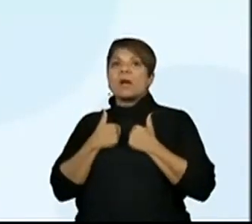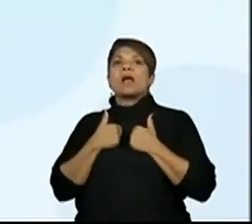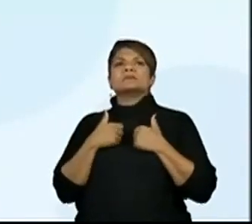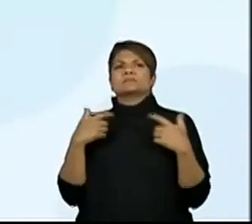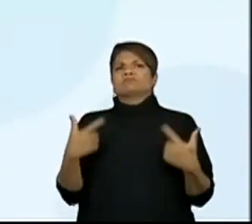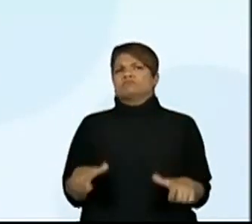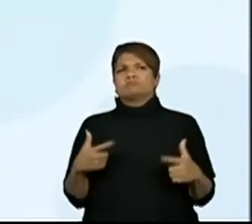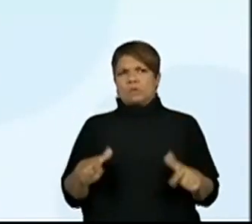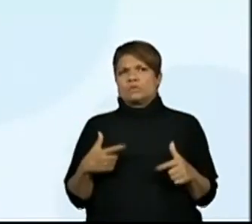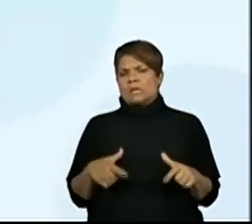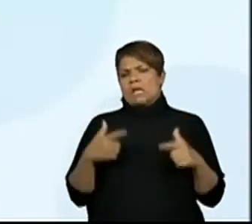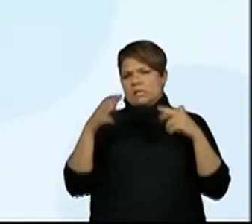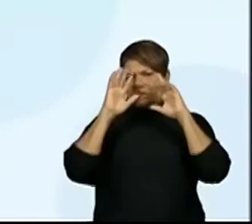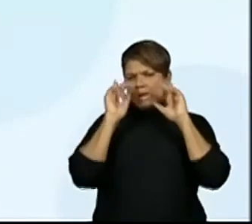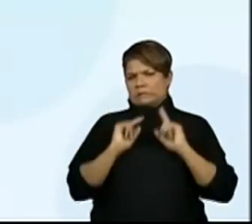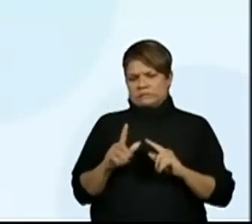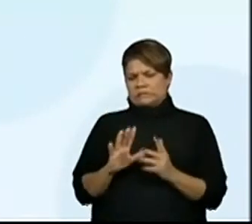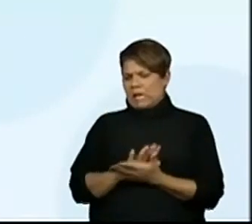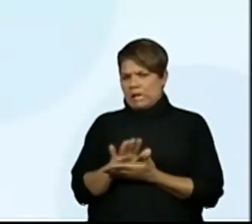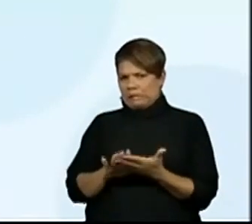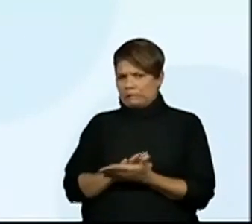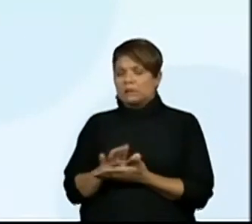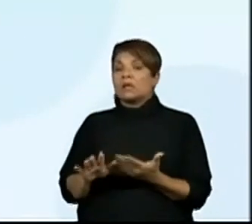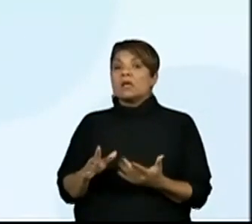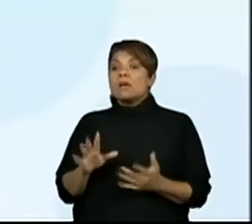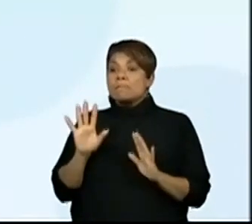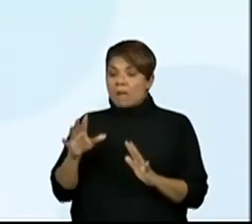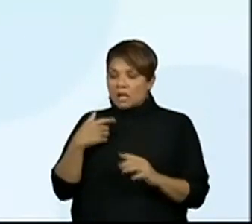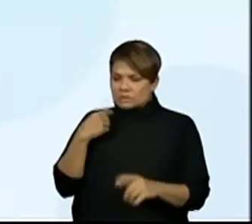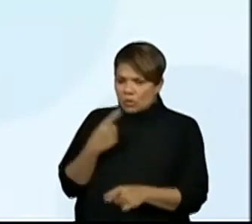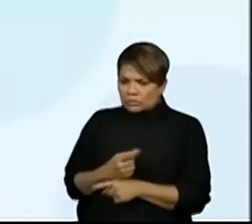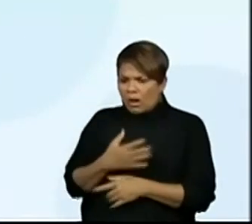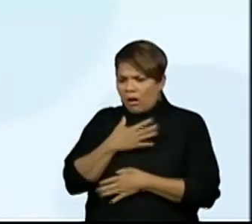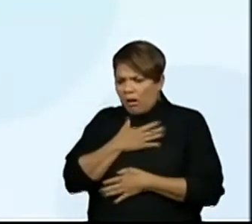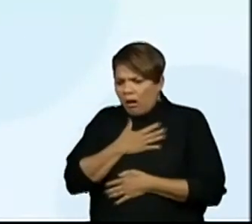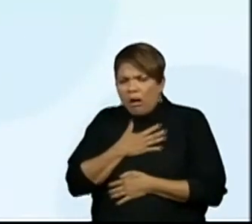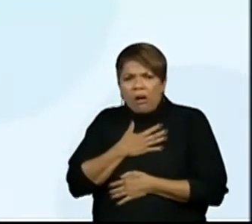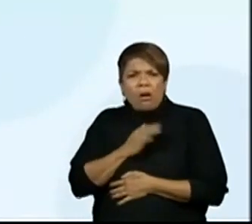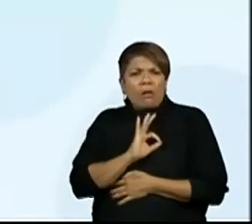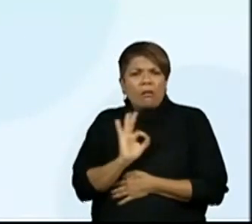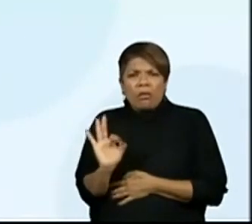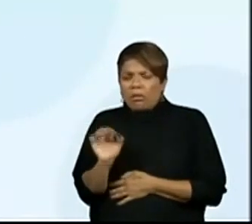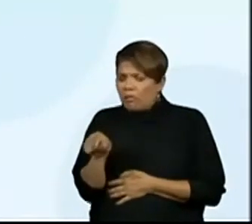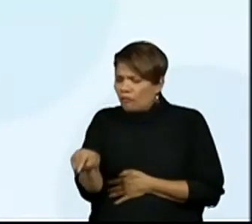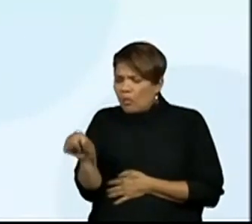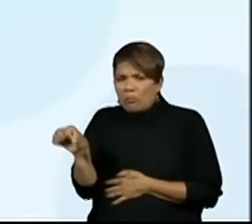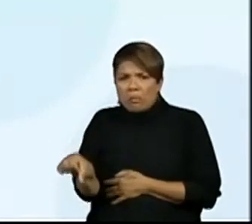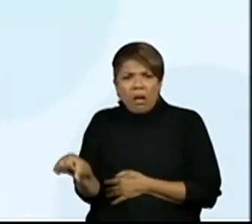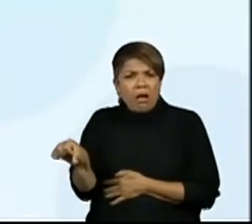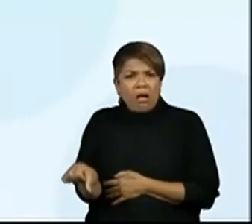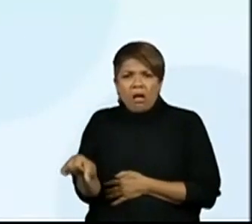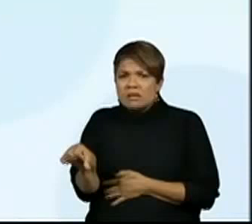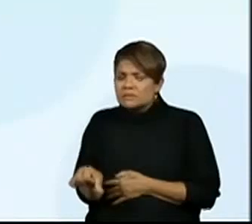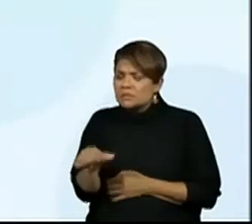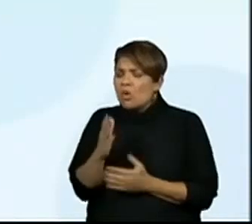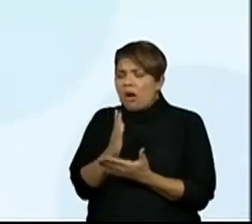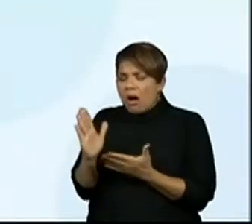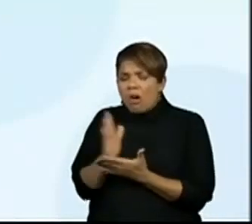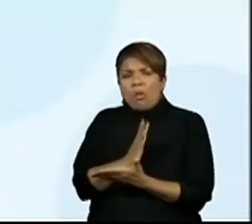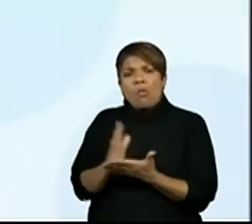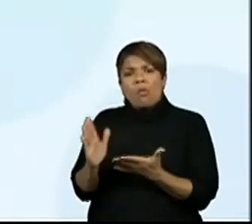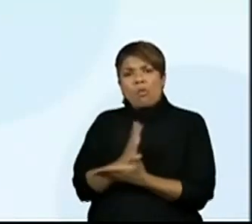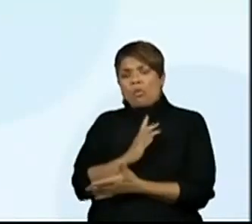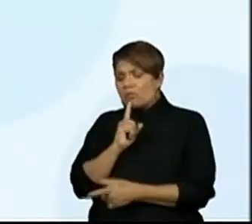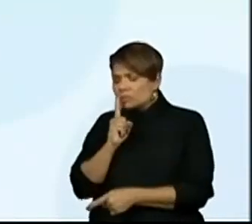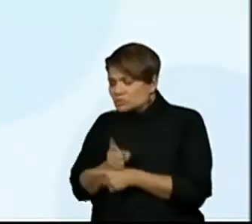foram encontrados em péssimas condições de sobrevivência. Alguns foram